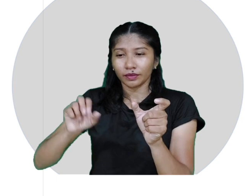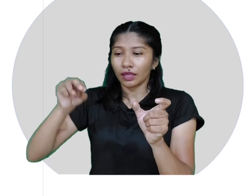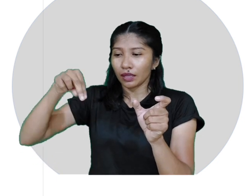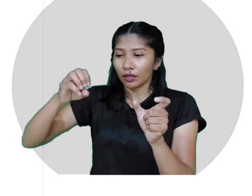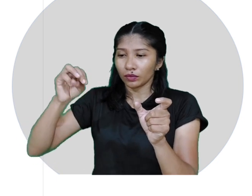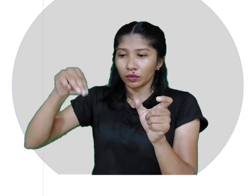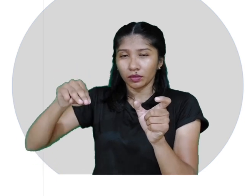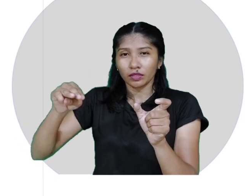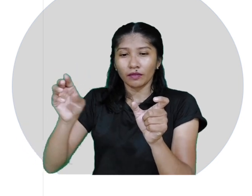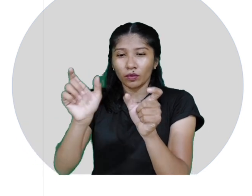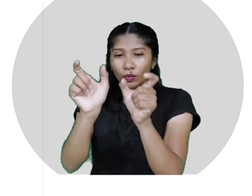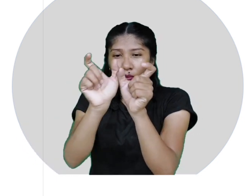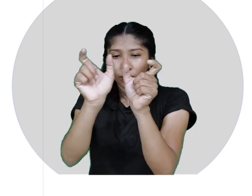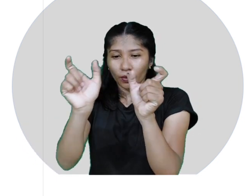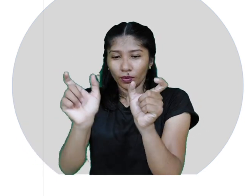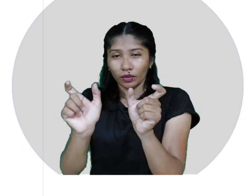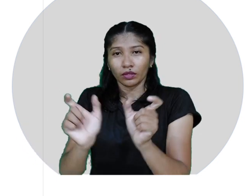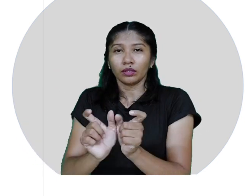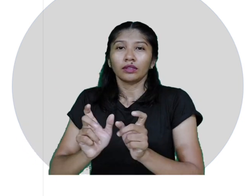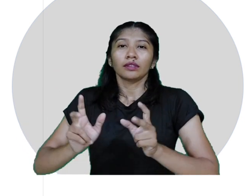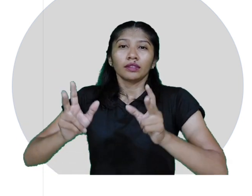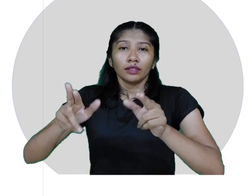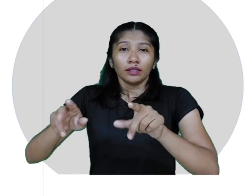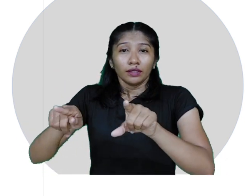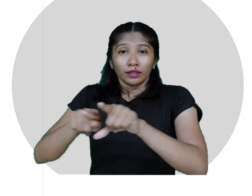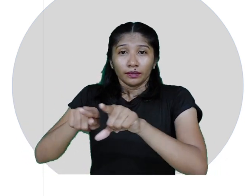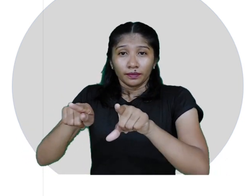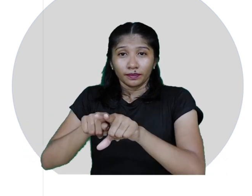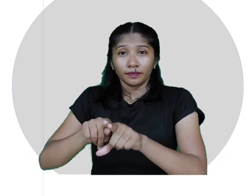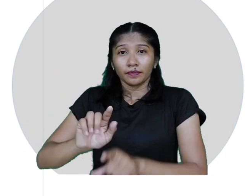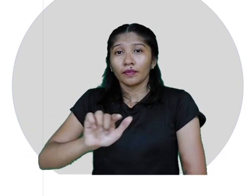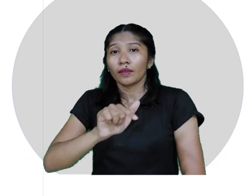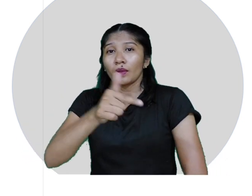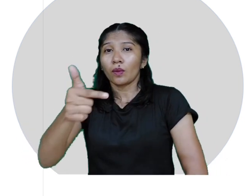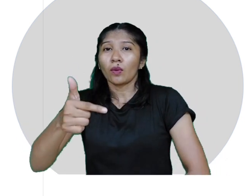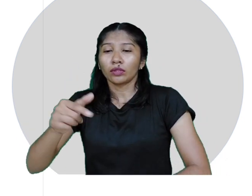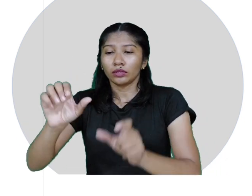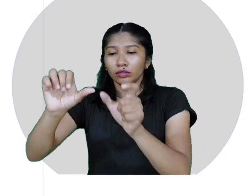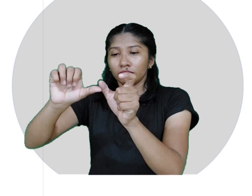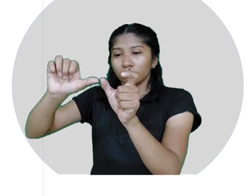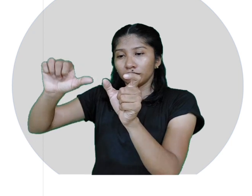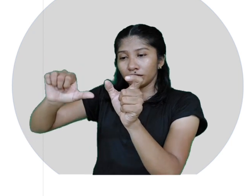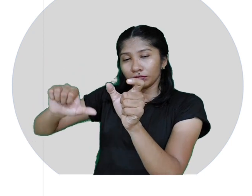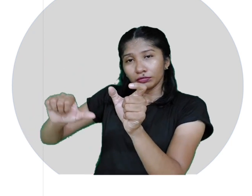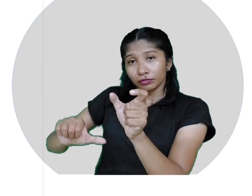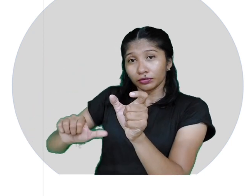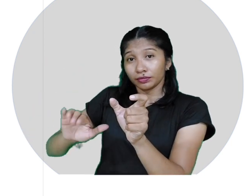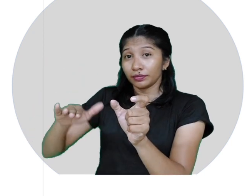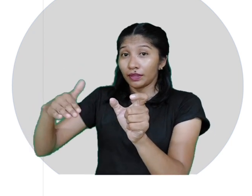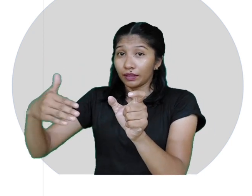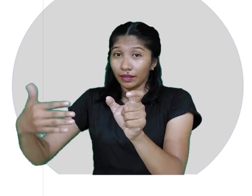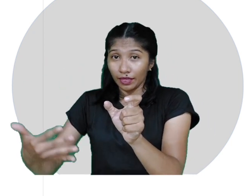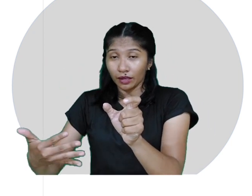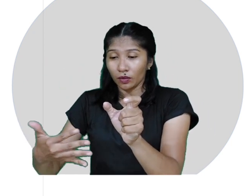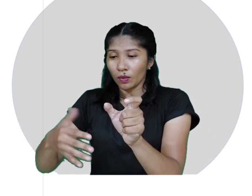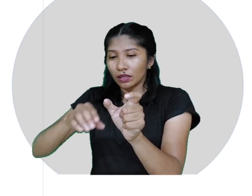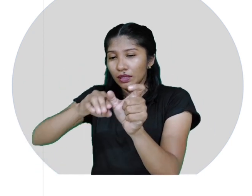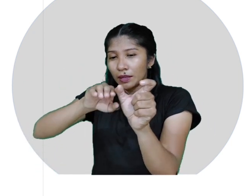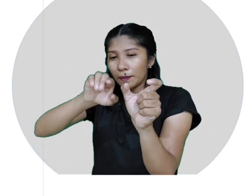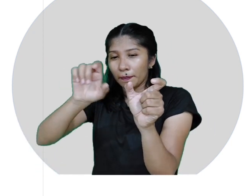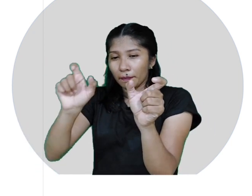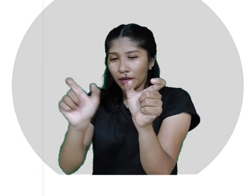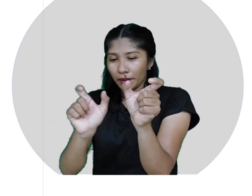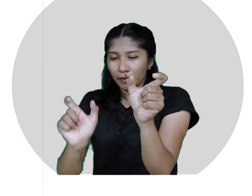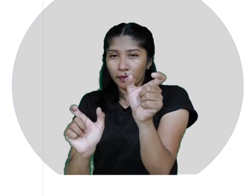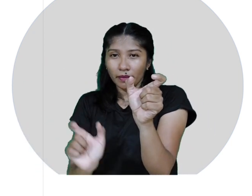vocativo e acusativo singular também repetem outro conjunto de desinências. O restante, genitivo, dativo e ablativo,